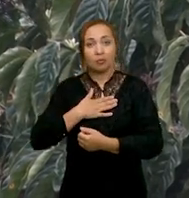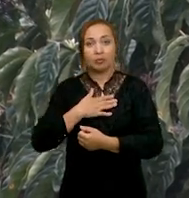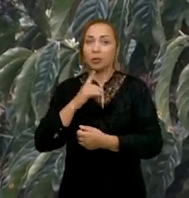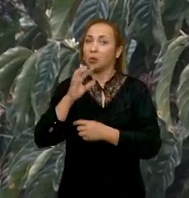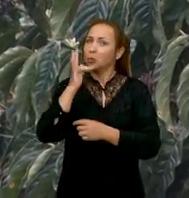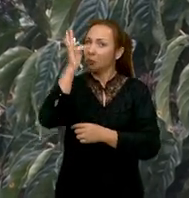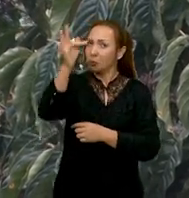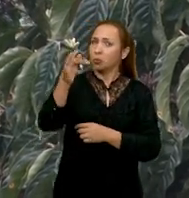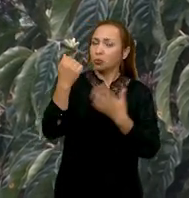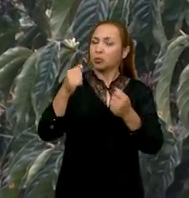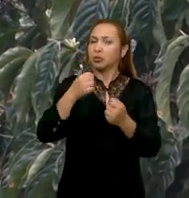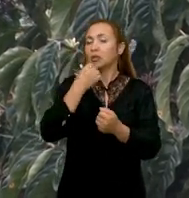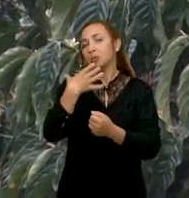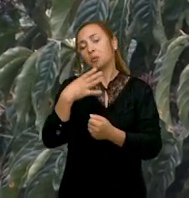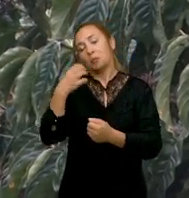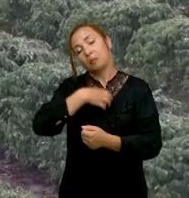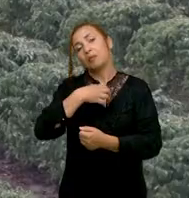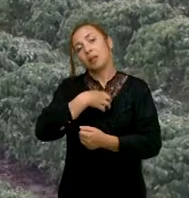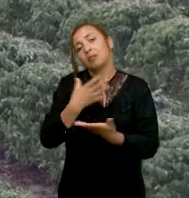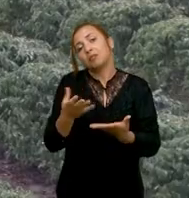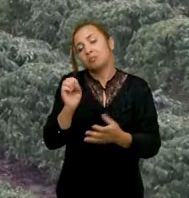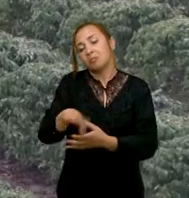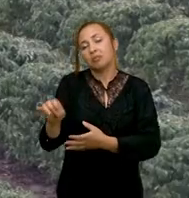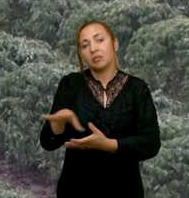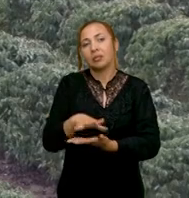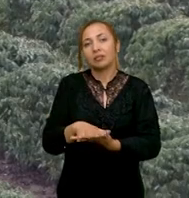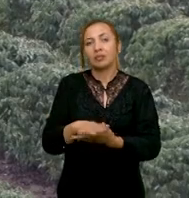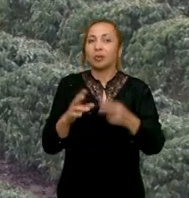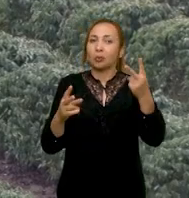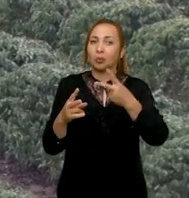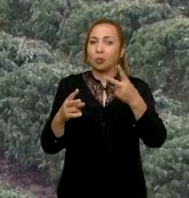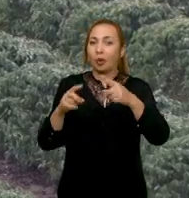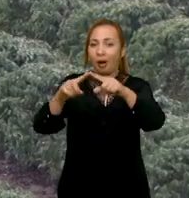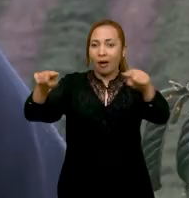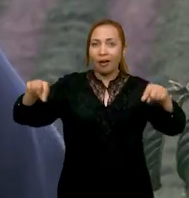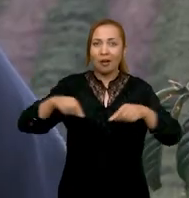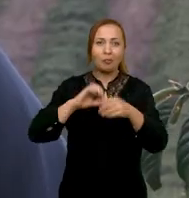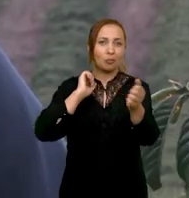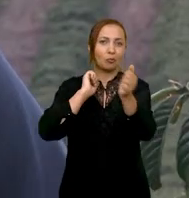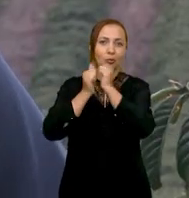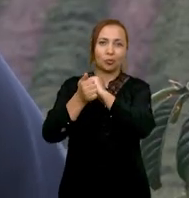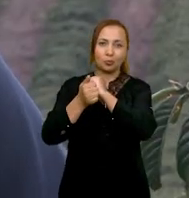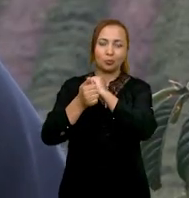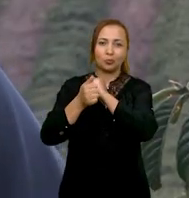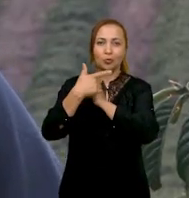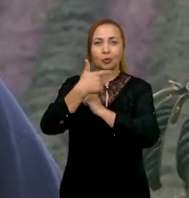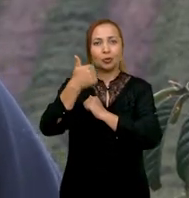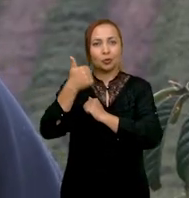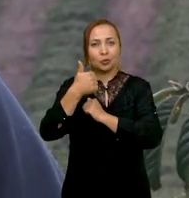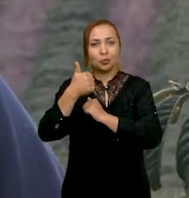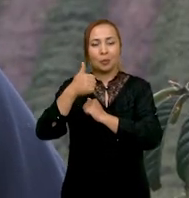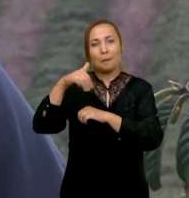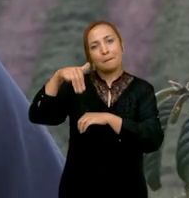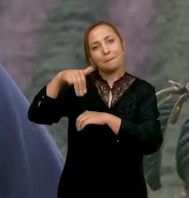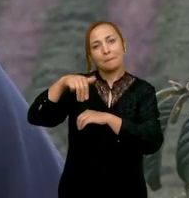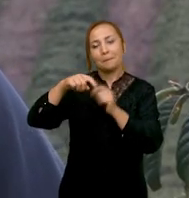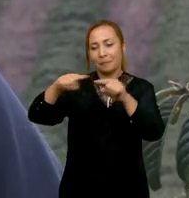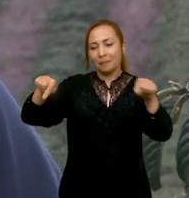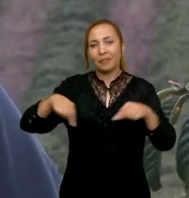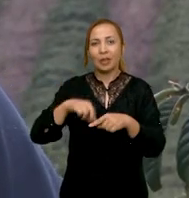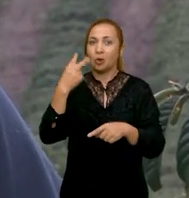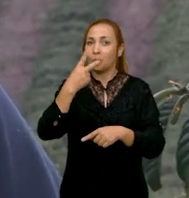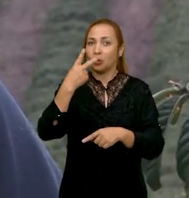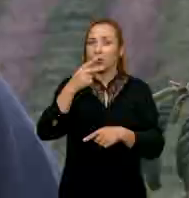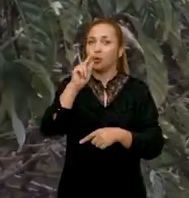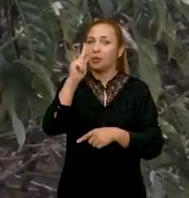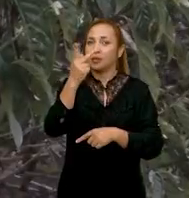opção muito forte para a região nossa, baiana aqui, né? São aproximadamente dois campos de futebol, entendeu? Passam um pouquinho de 20 mil metros quadrados, né? São duas